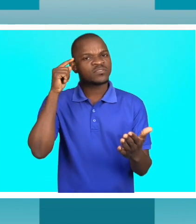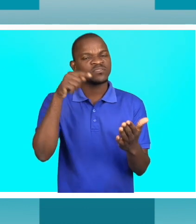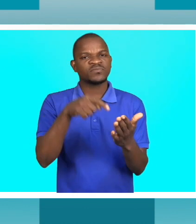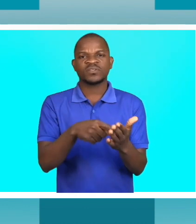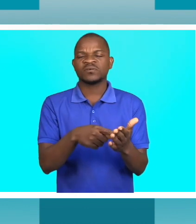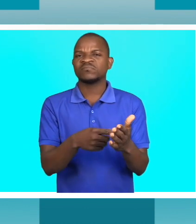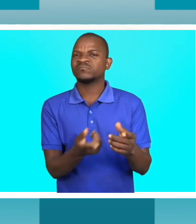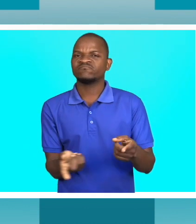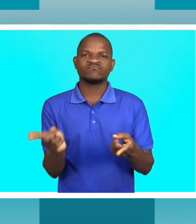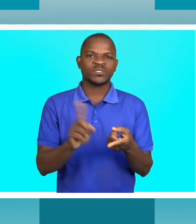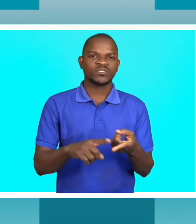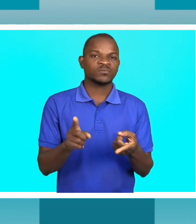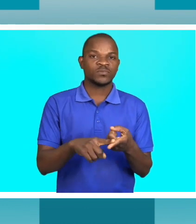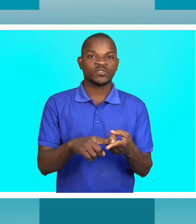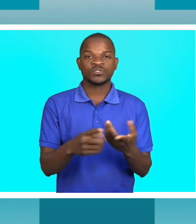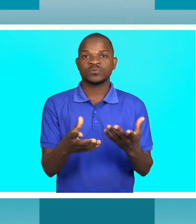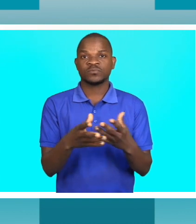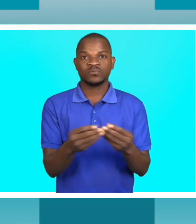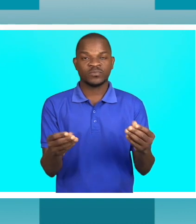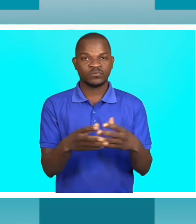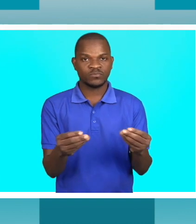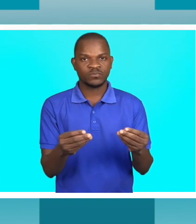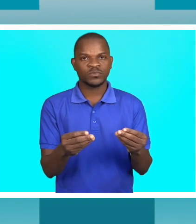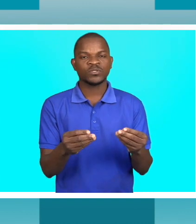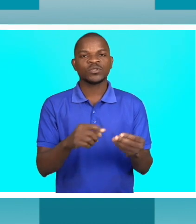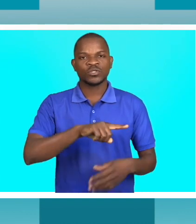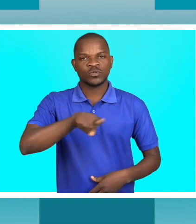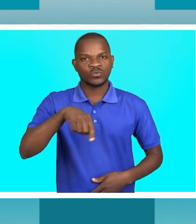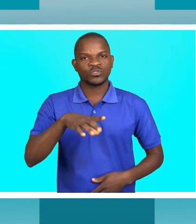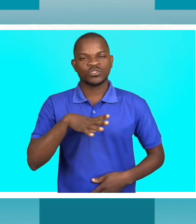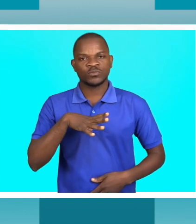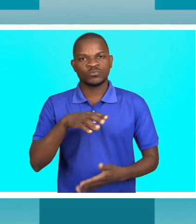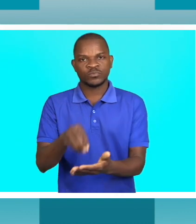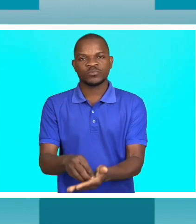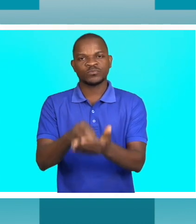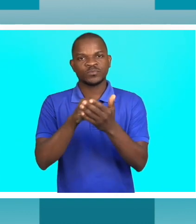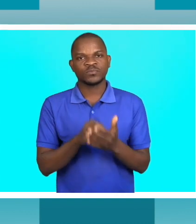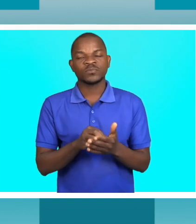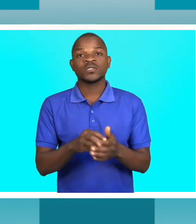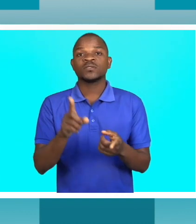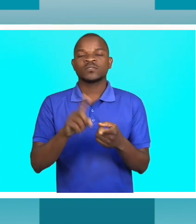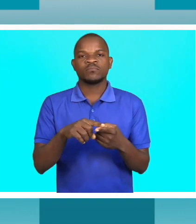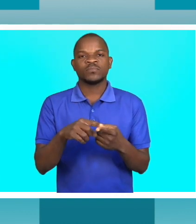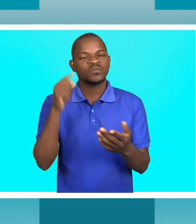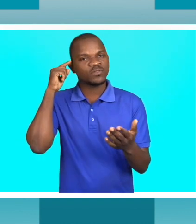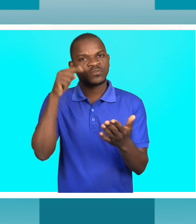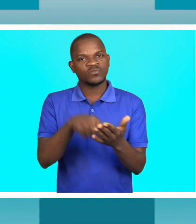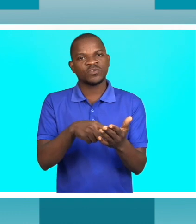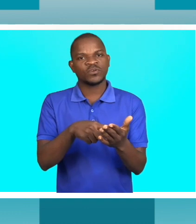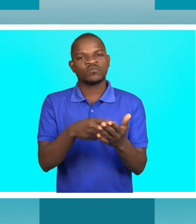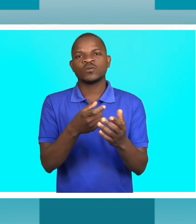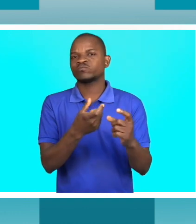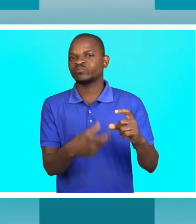um instrumento, é mais um material que vem a nós que também vai